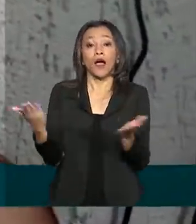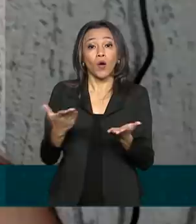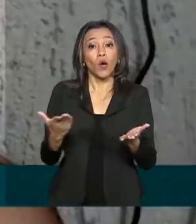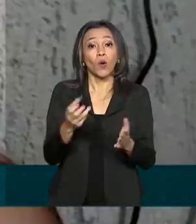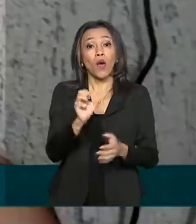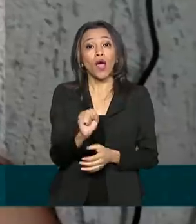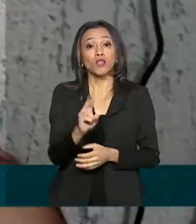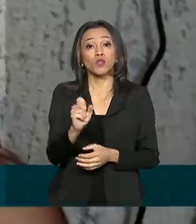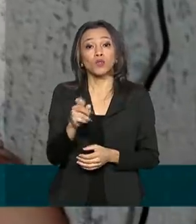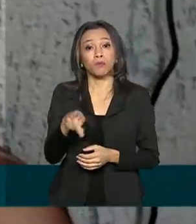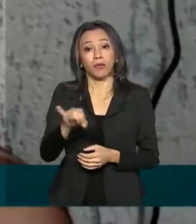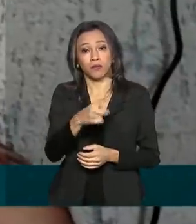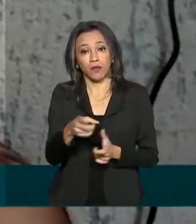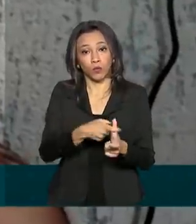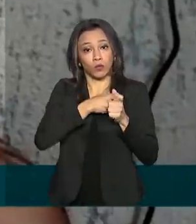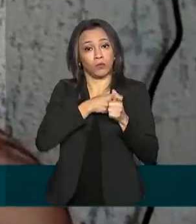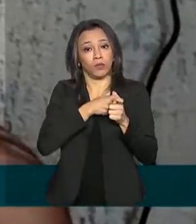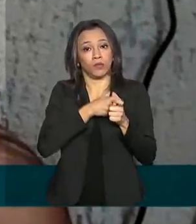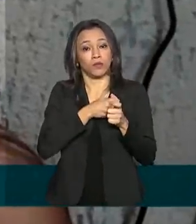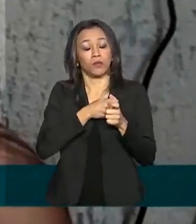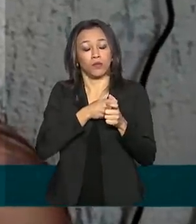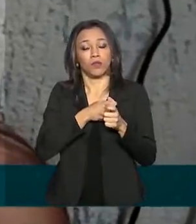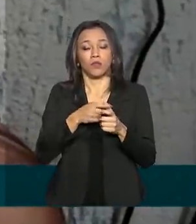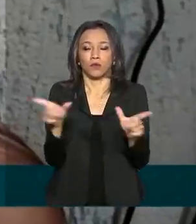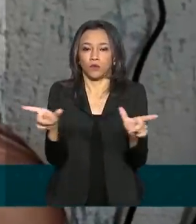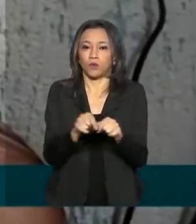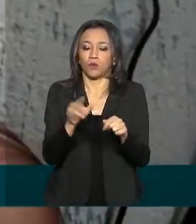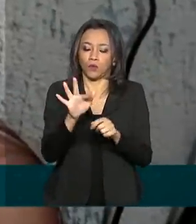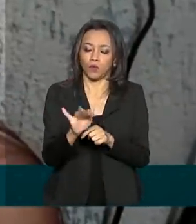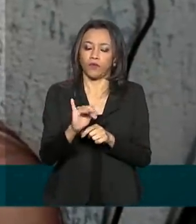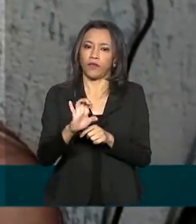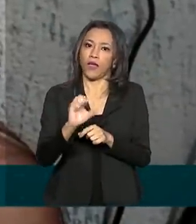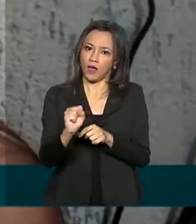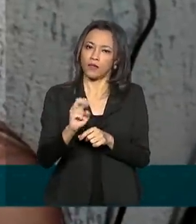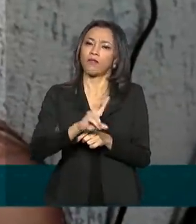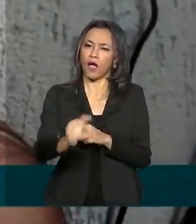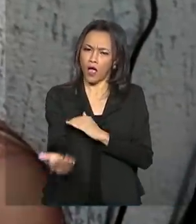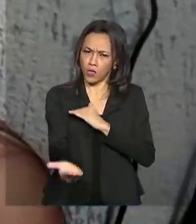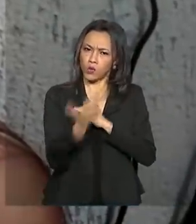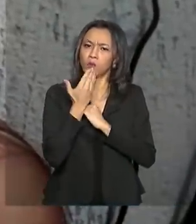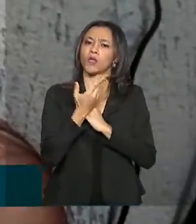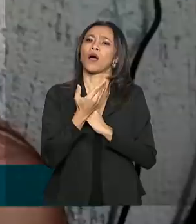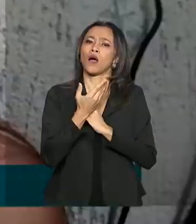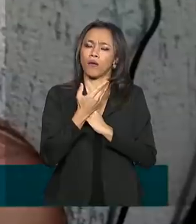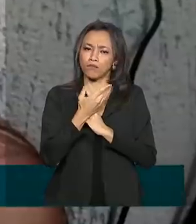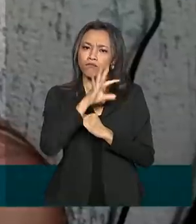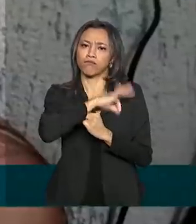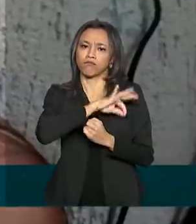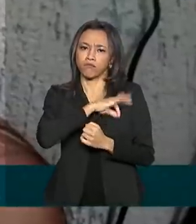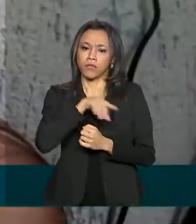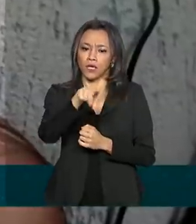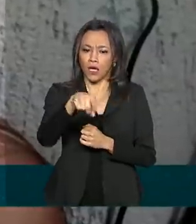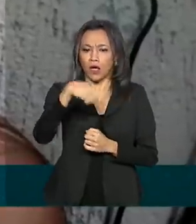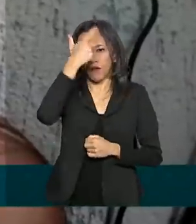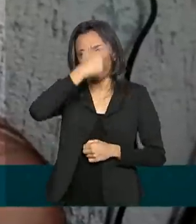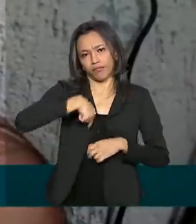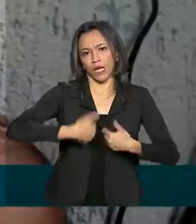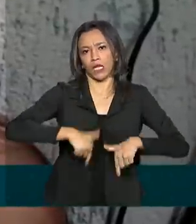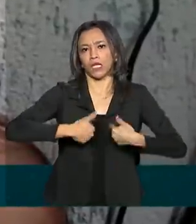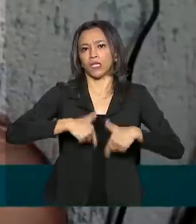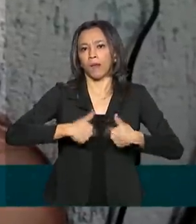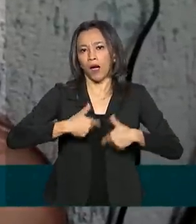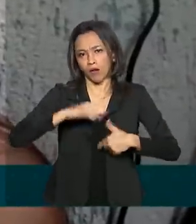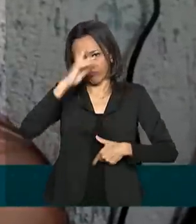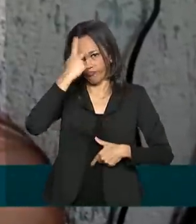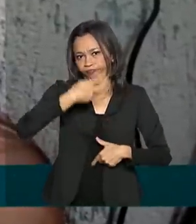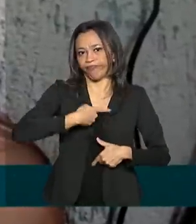por quatro meses, vai sim ajudar na renda. E como autônoma, isso é outra